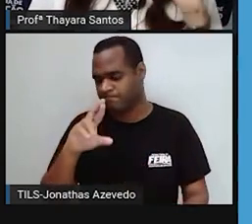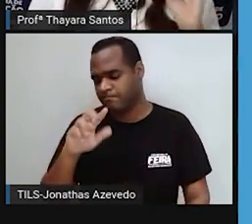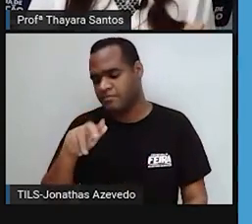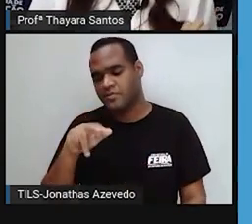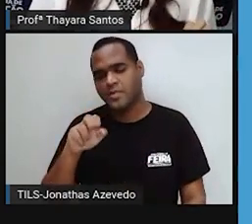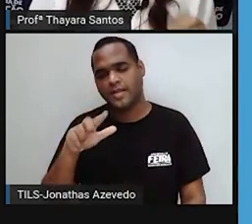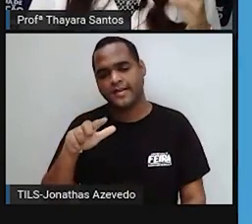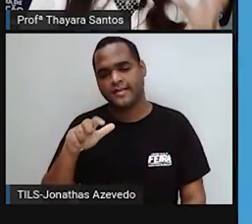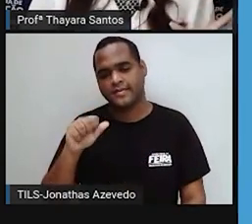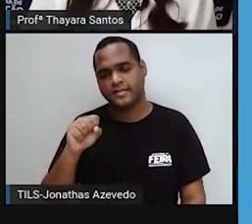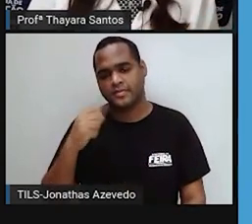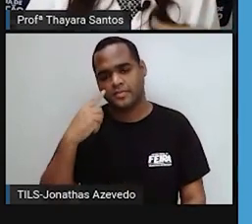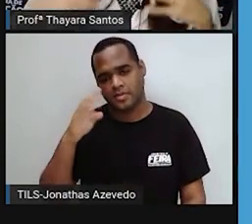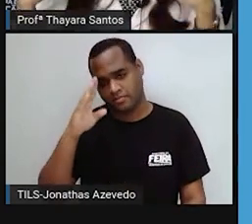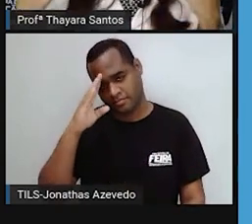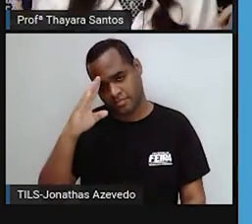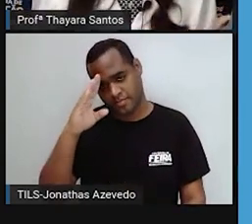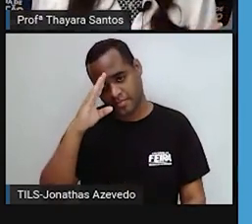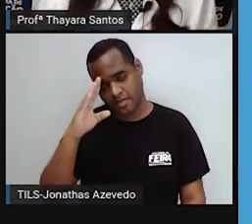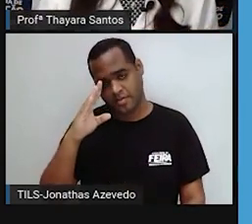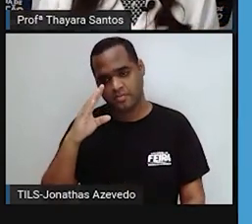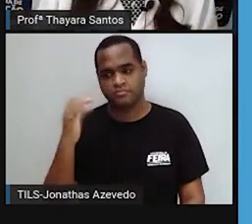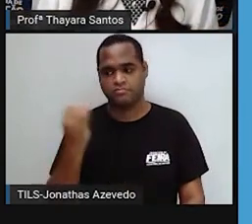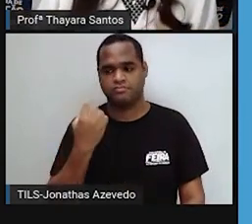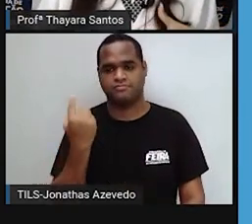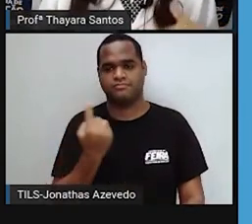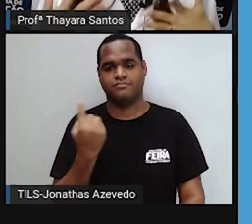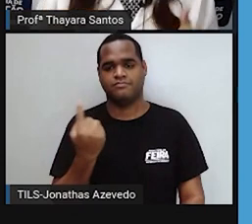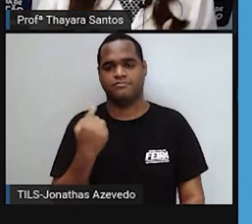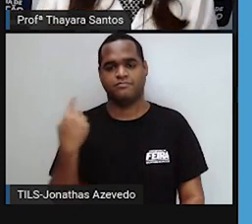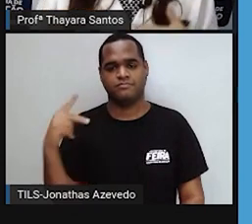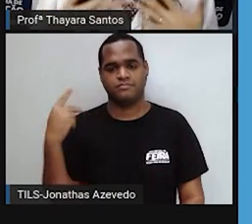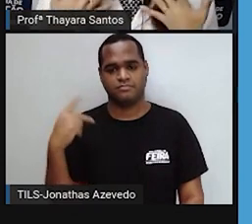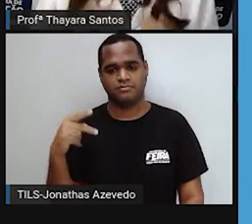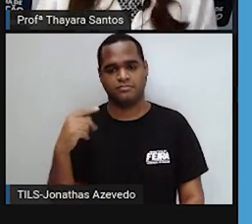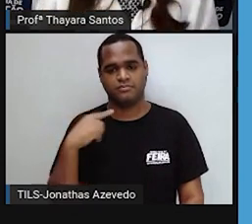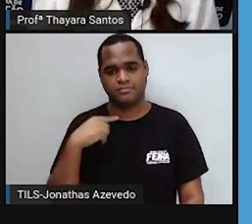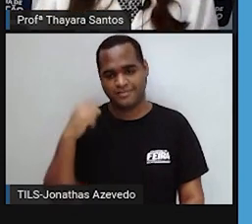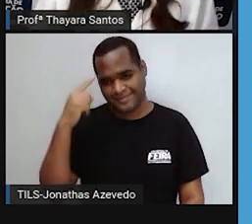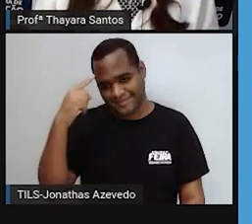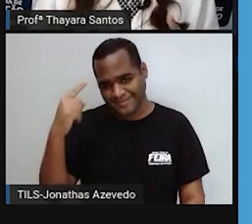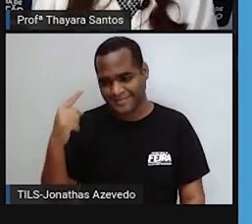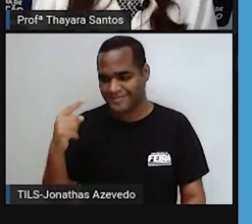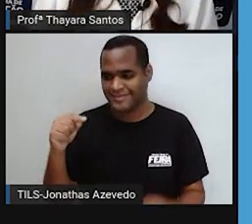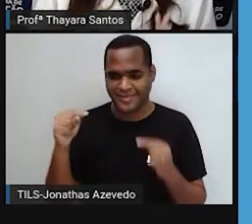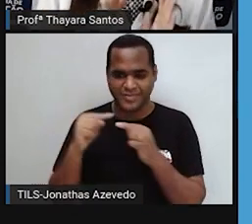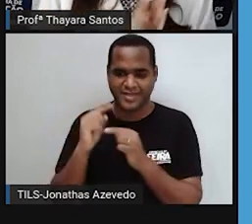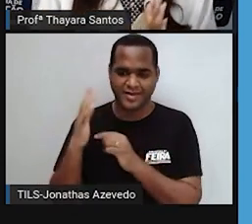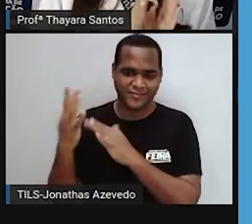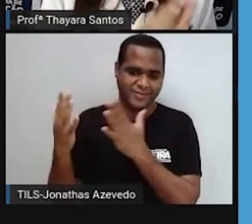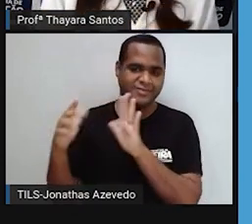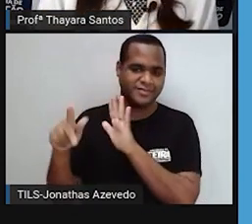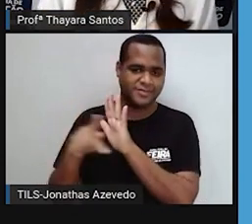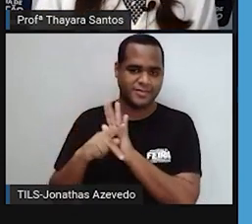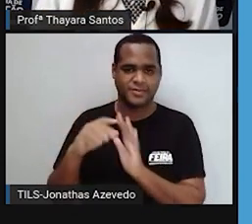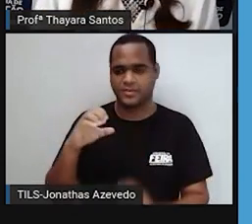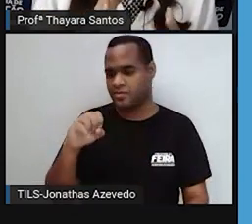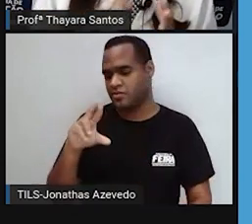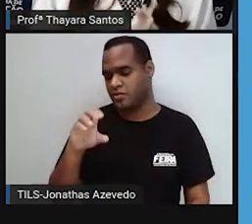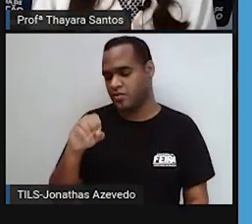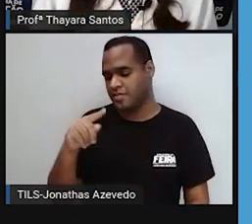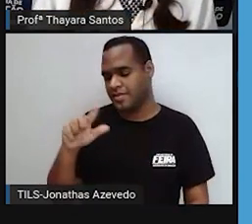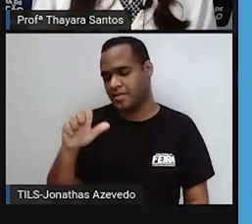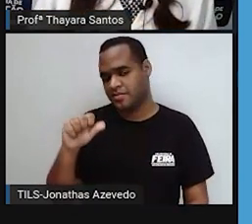principalmente não, exclusivamente nas células eucarióticas vegetais, que é o cloroplasto.